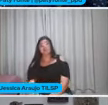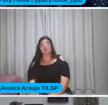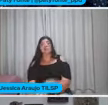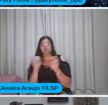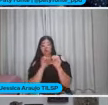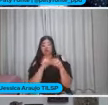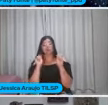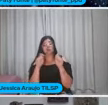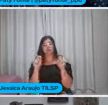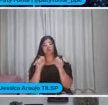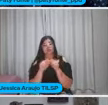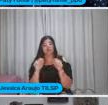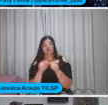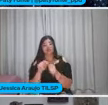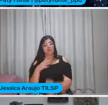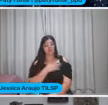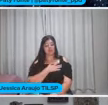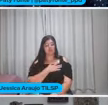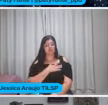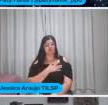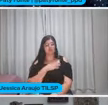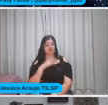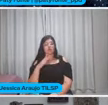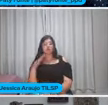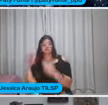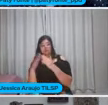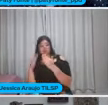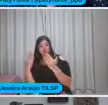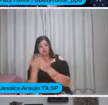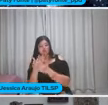Aos culturais Eu